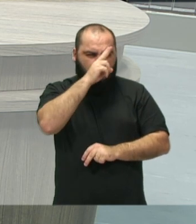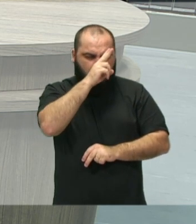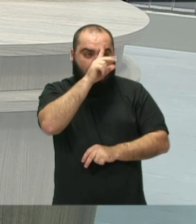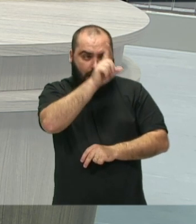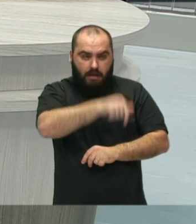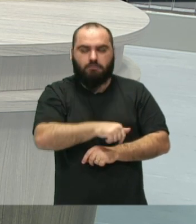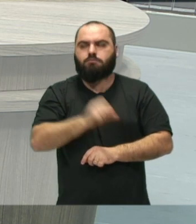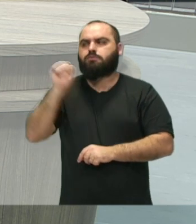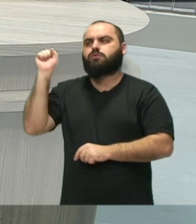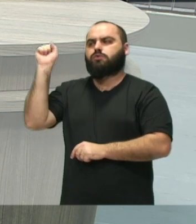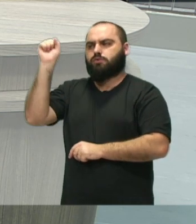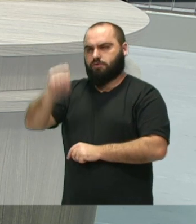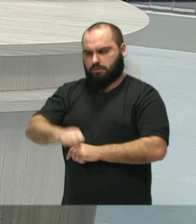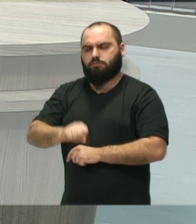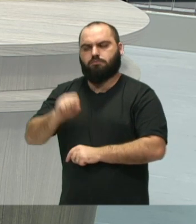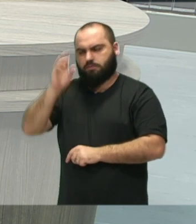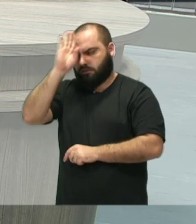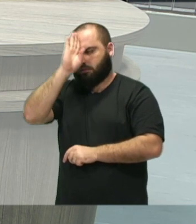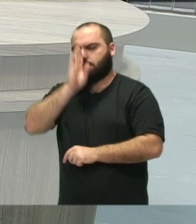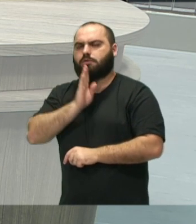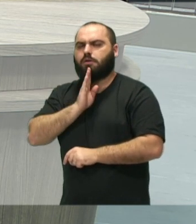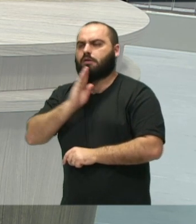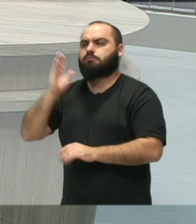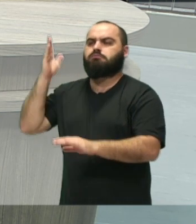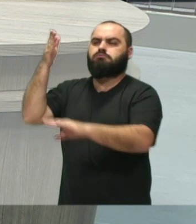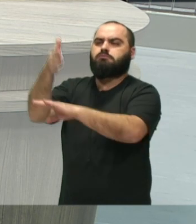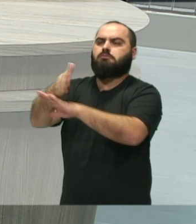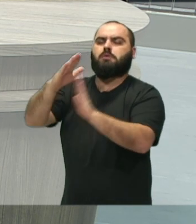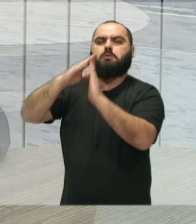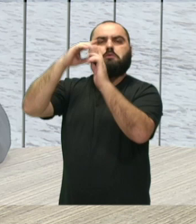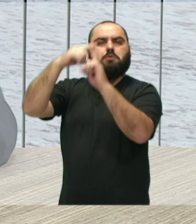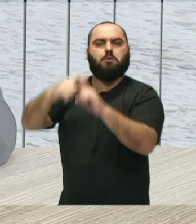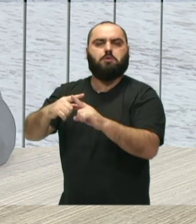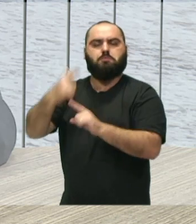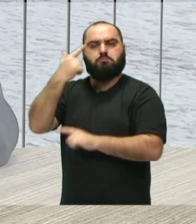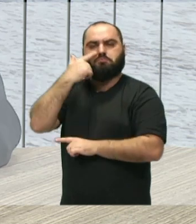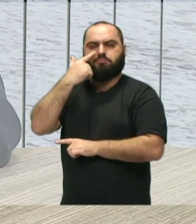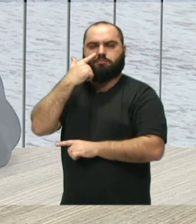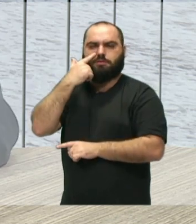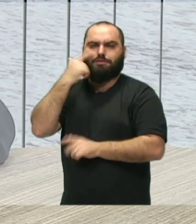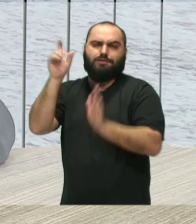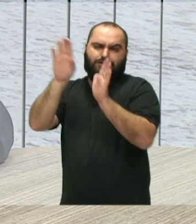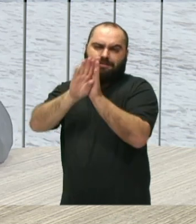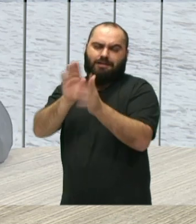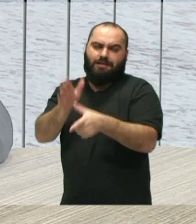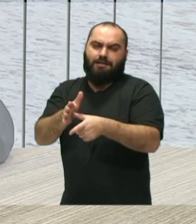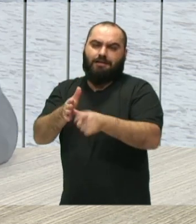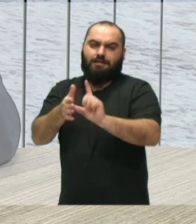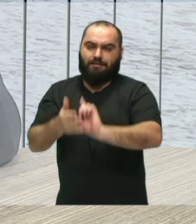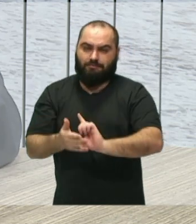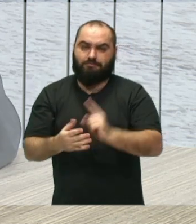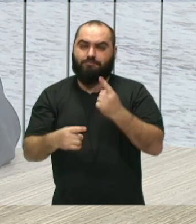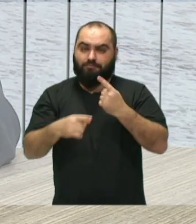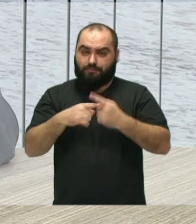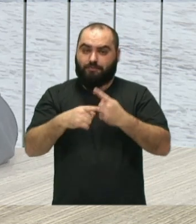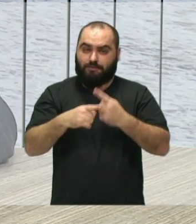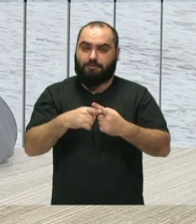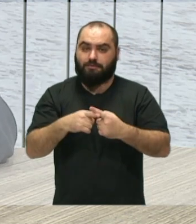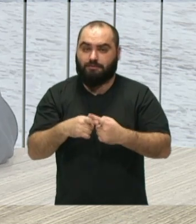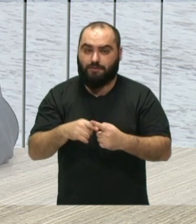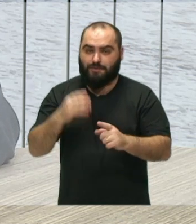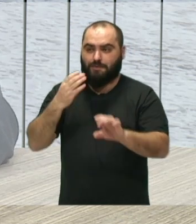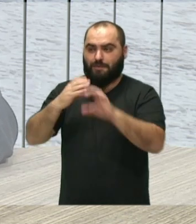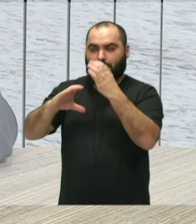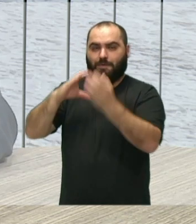dia 29 e 30, é gratuito, é só chegar ali na Igreja Imaculada Conceição. Tem que chegar mais cedo, porque é um evento que naturalmente, por conta dos